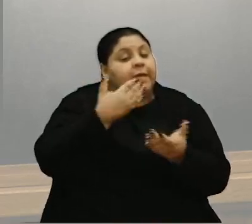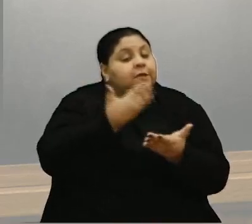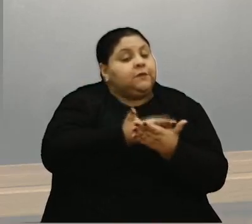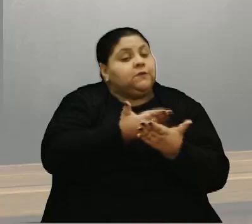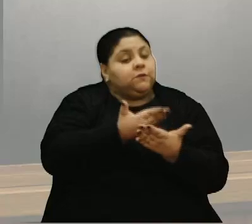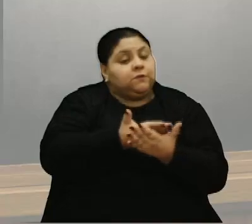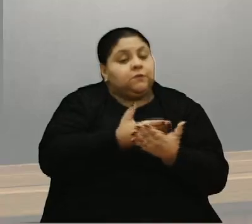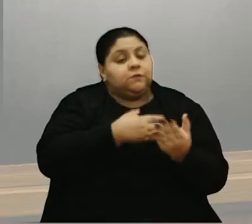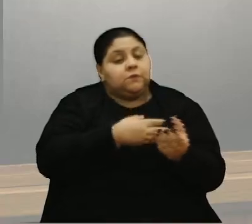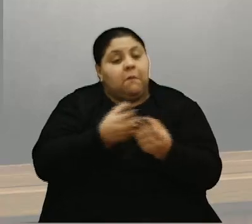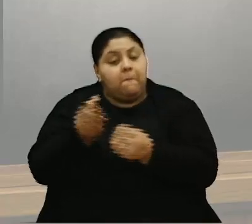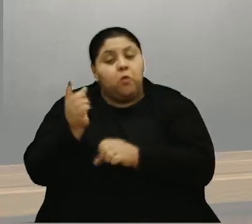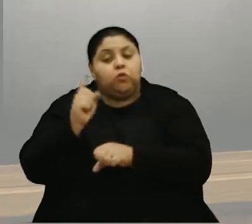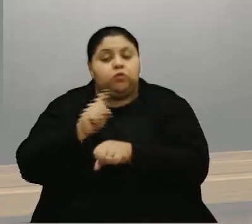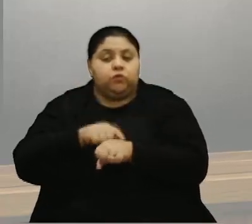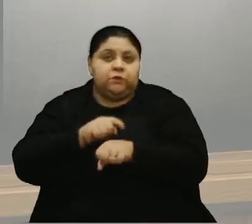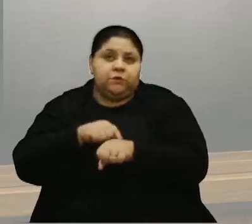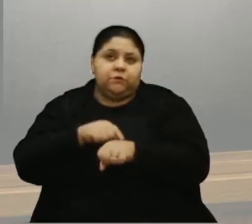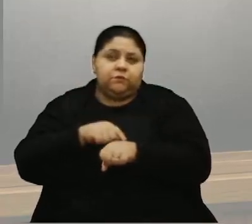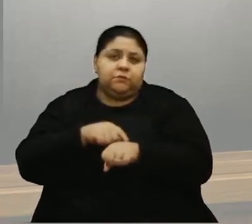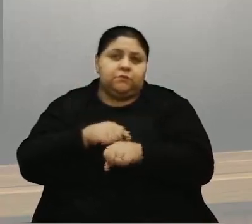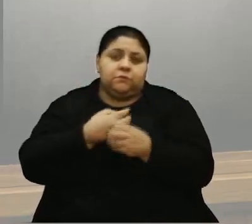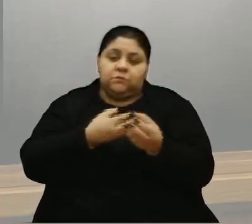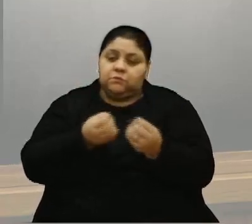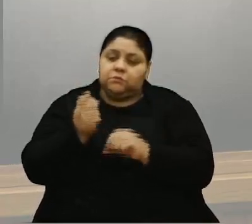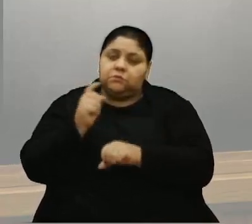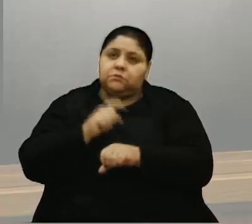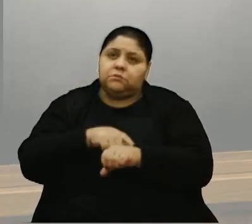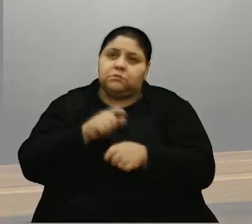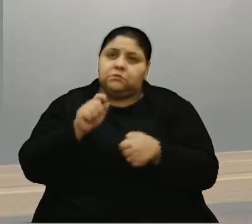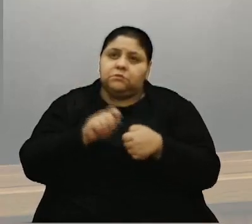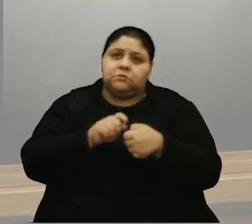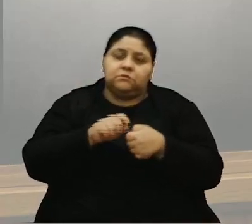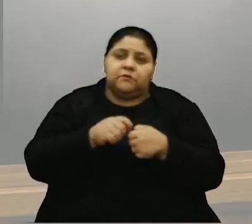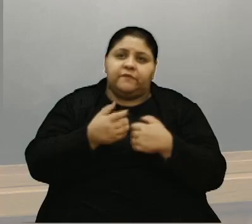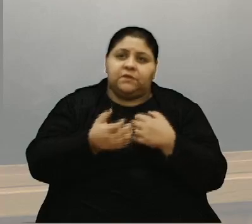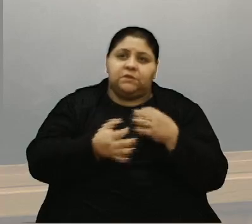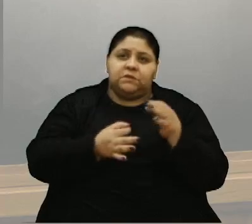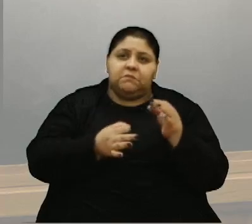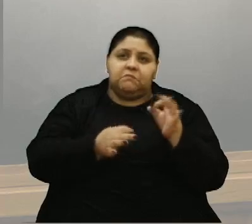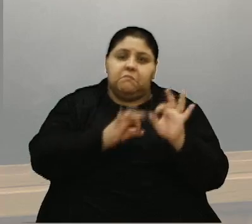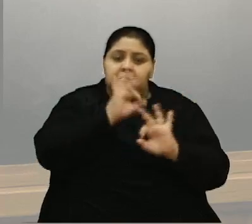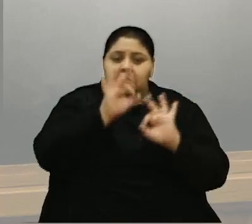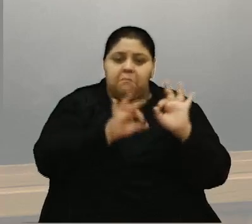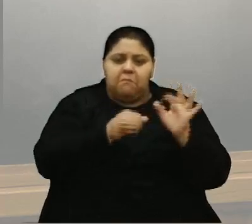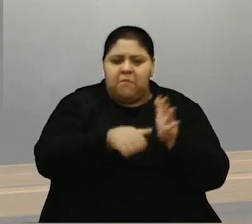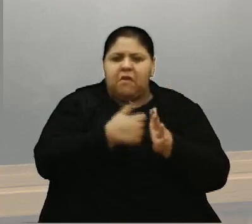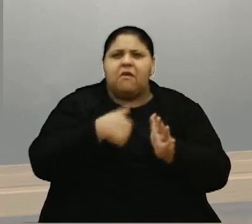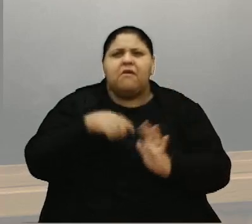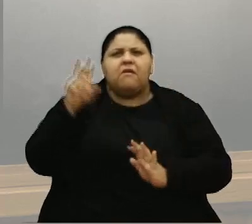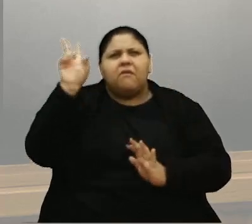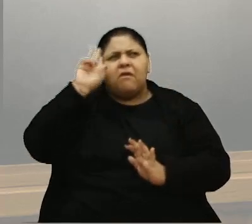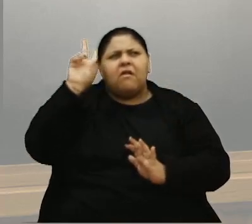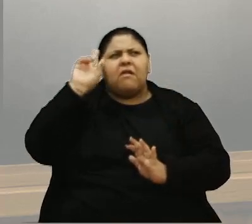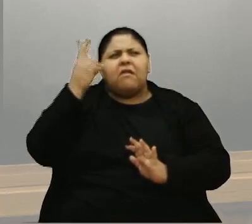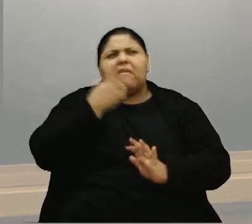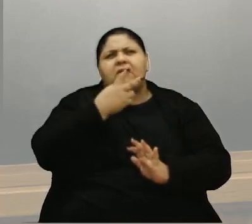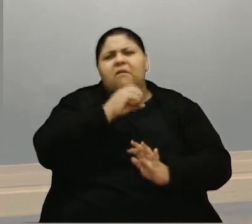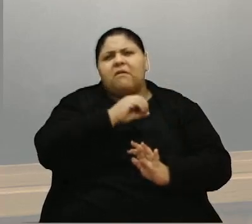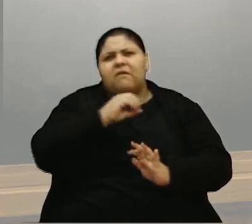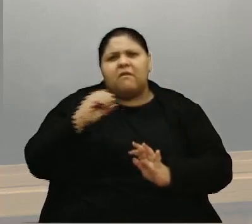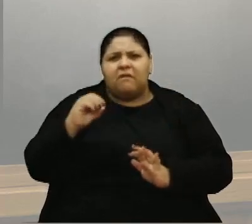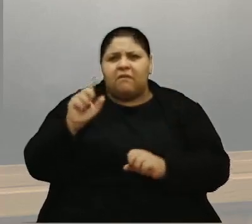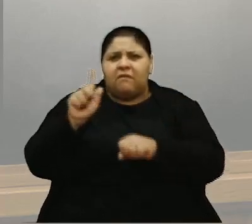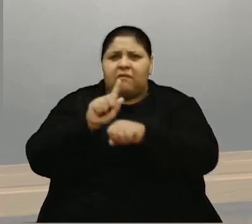há muito tempo. Há muito tempo para fazer alguma questão. Eu lembro lá em 2000, quase que